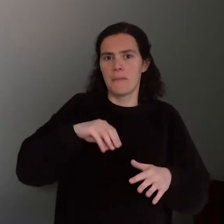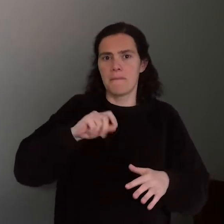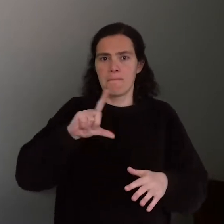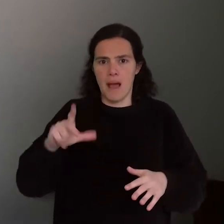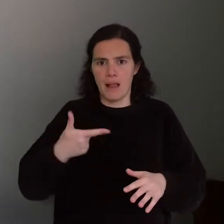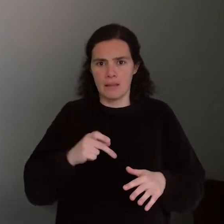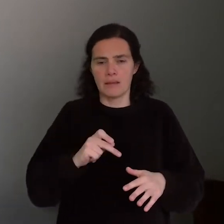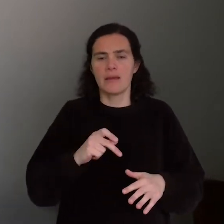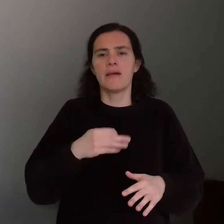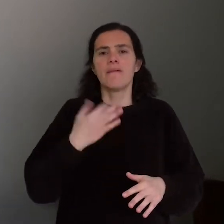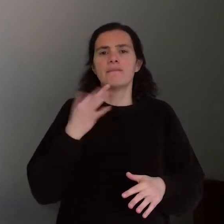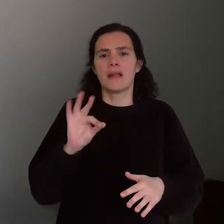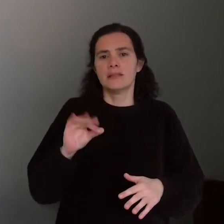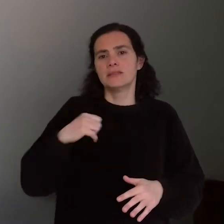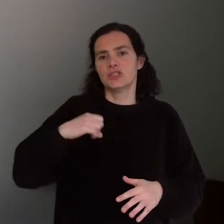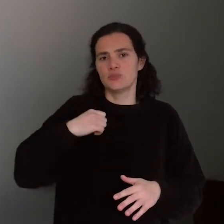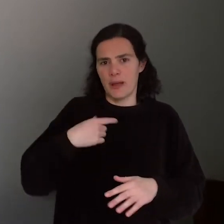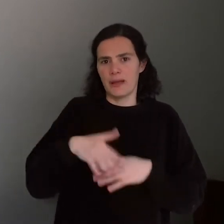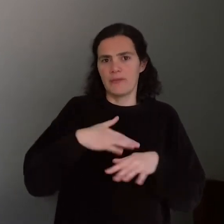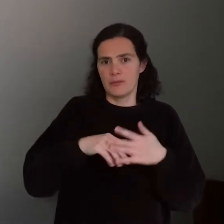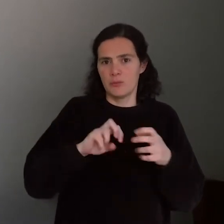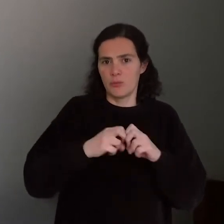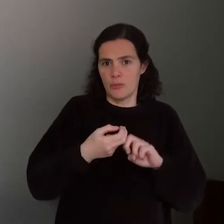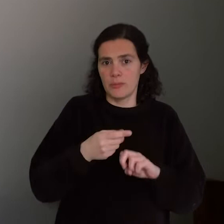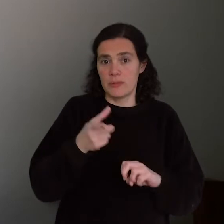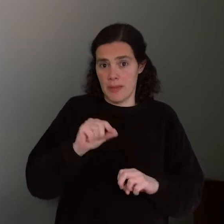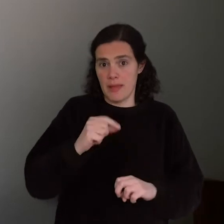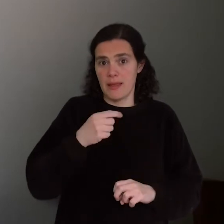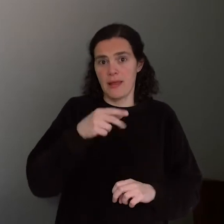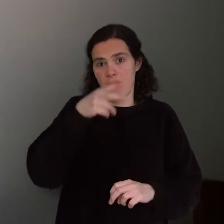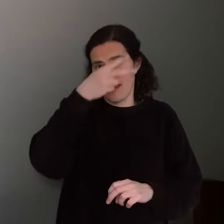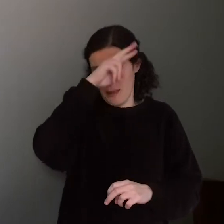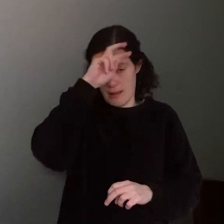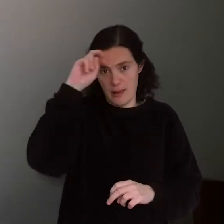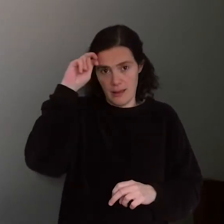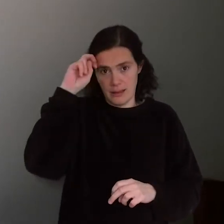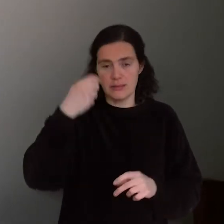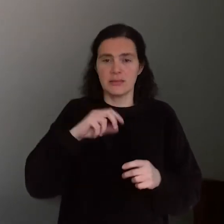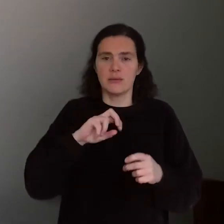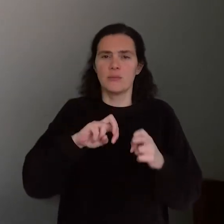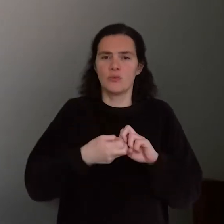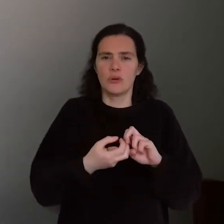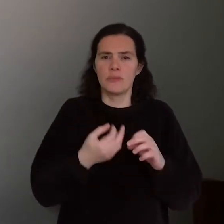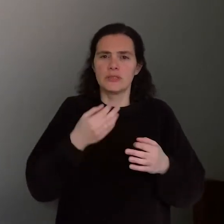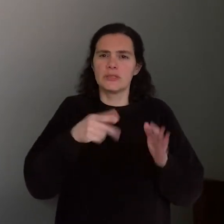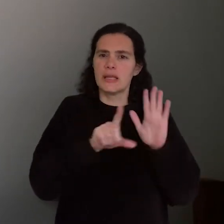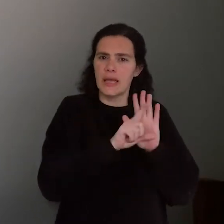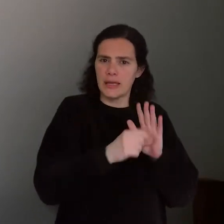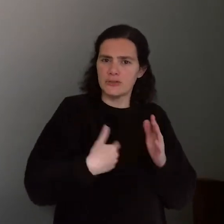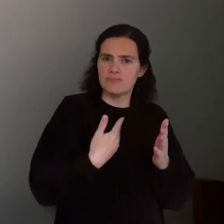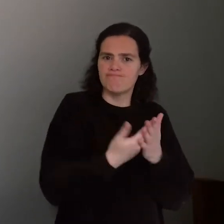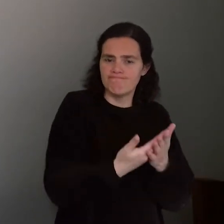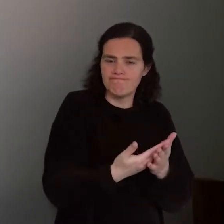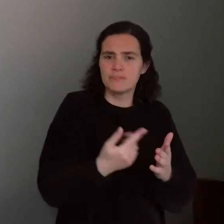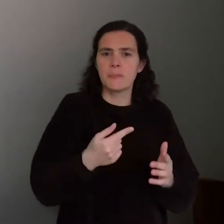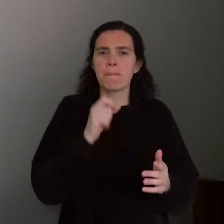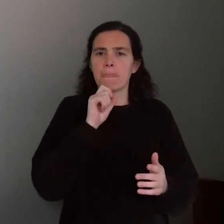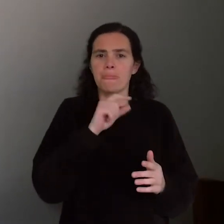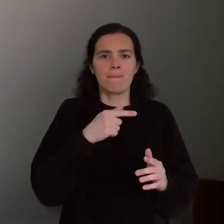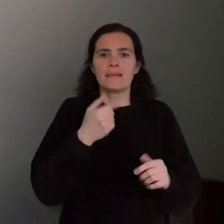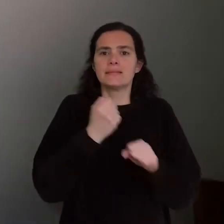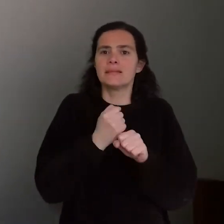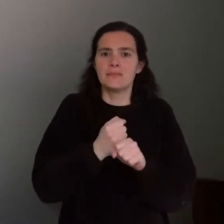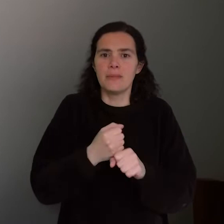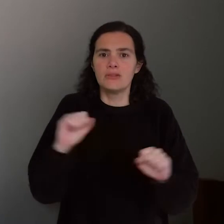França e Espanha e a Grécia, que efetivamente as impedem de fazer o